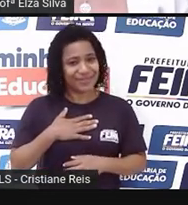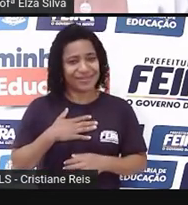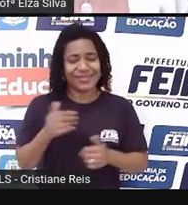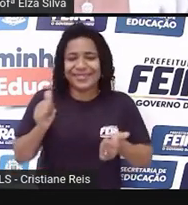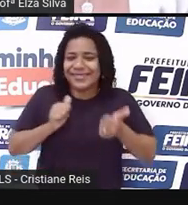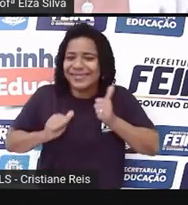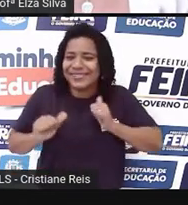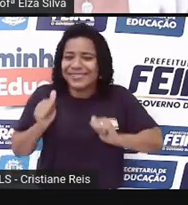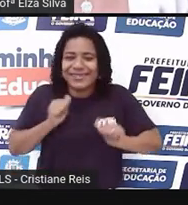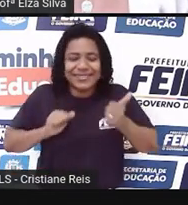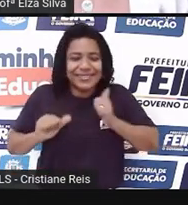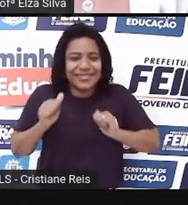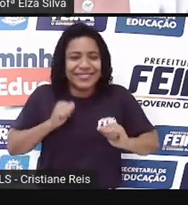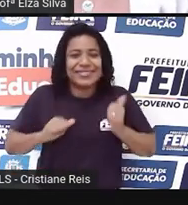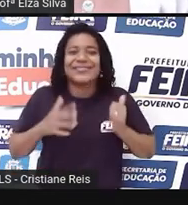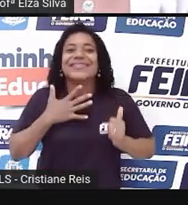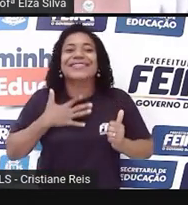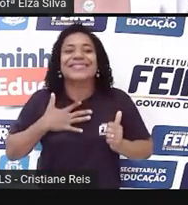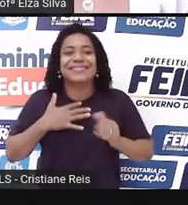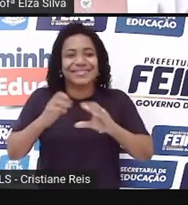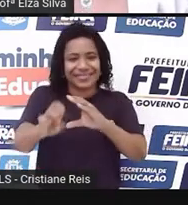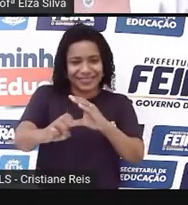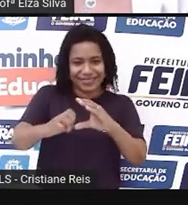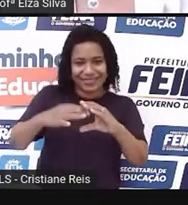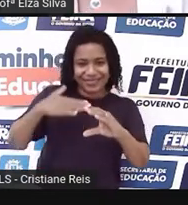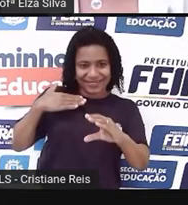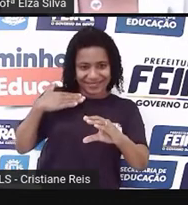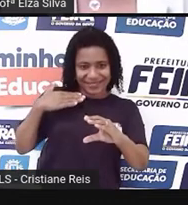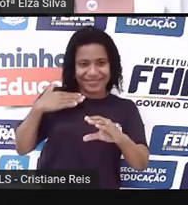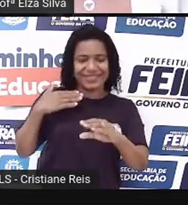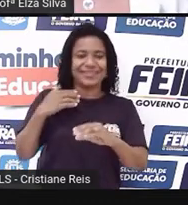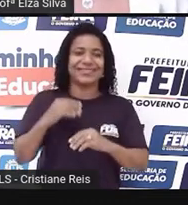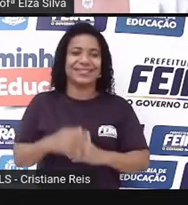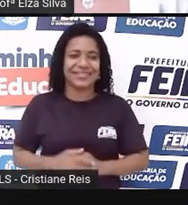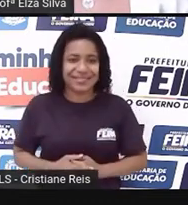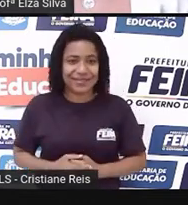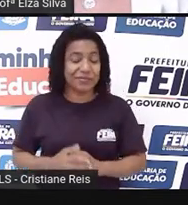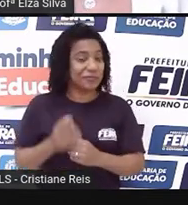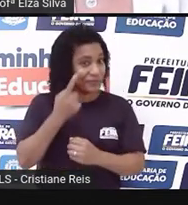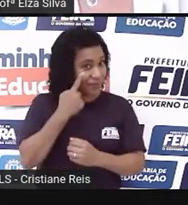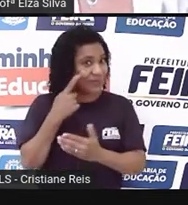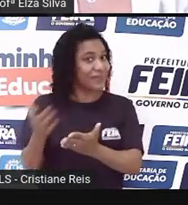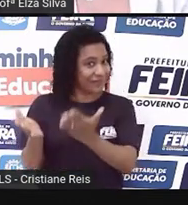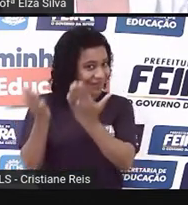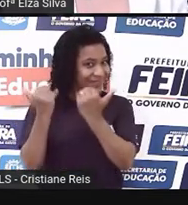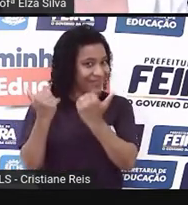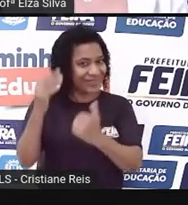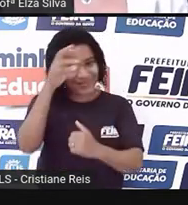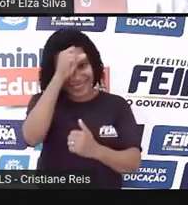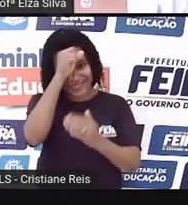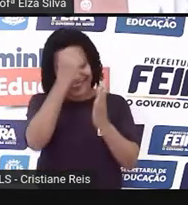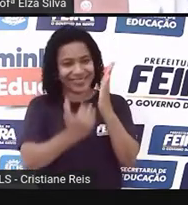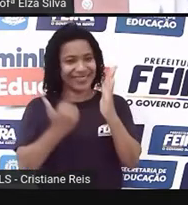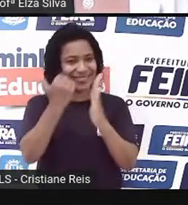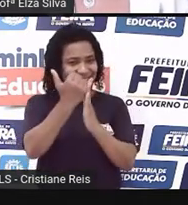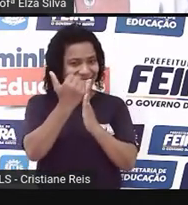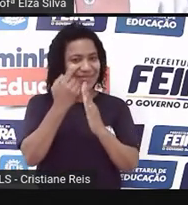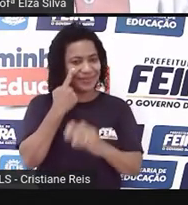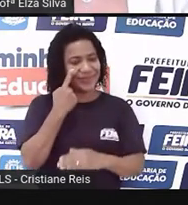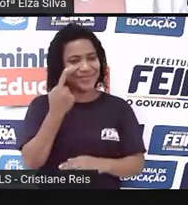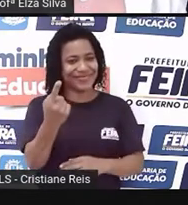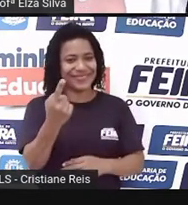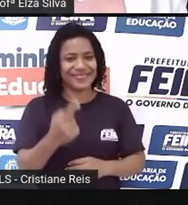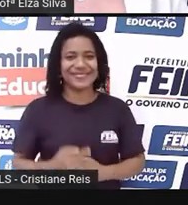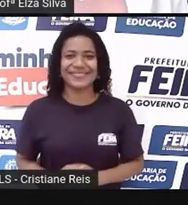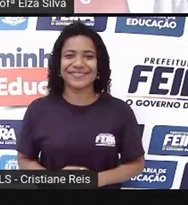o seu email. Ok, students? Let's go. Vamos lá, porque temos mais a aprender sobre esses gêneros textuais.